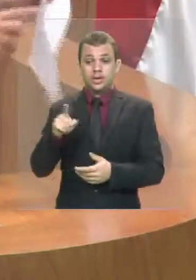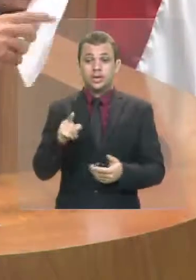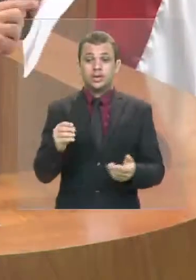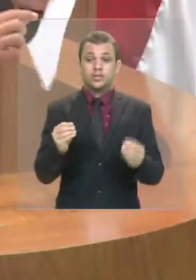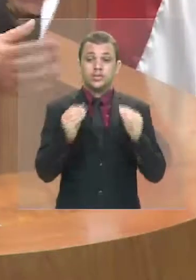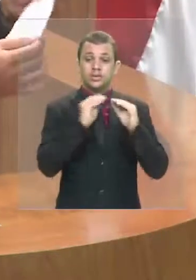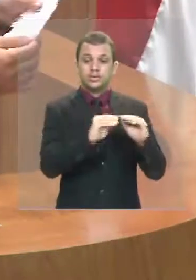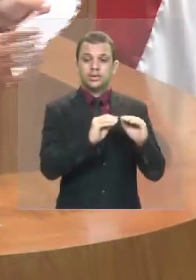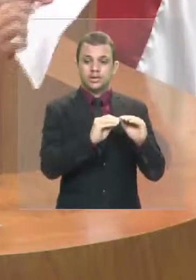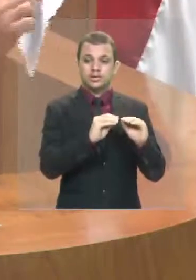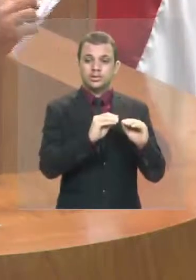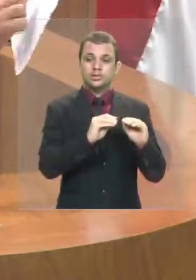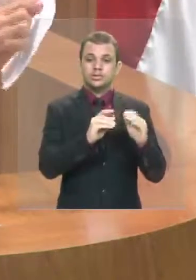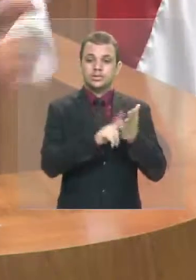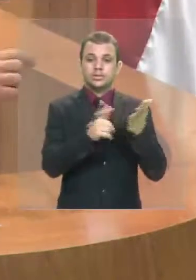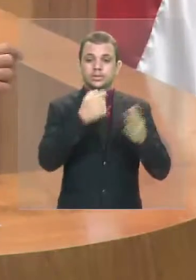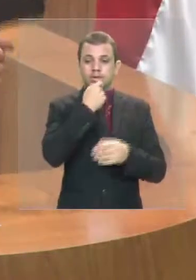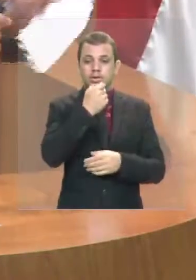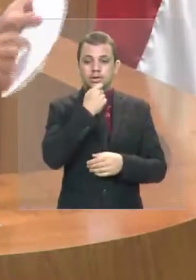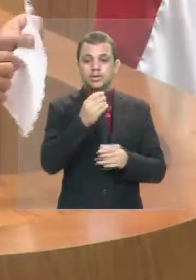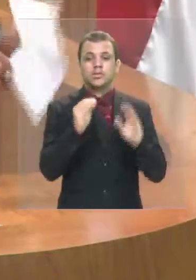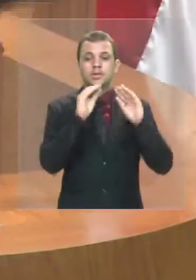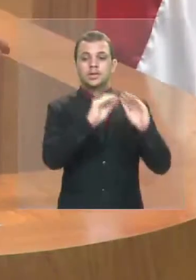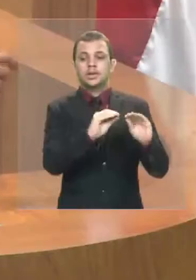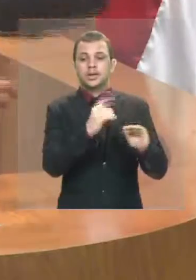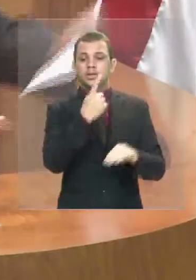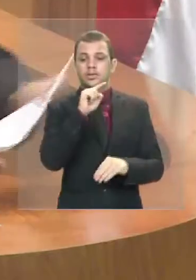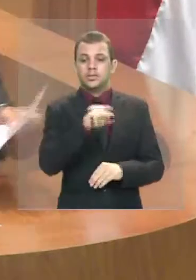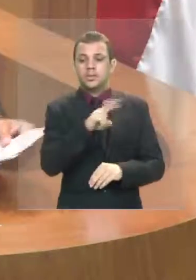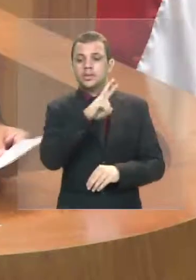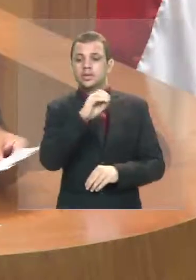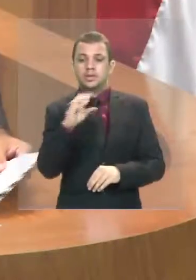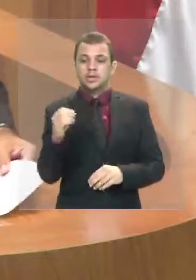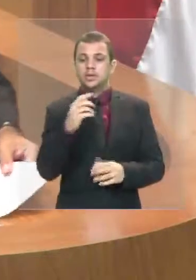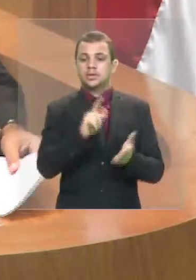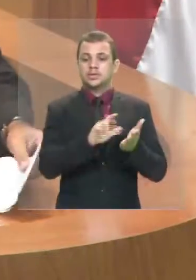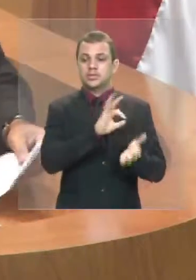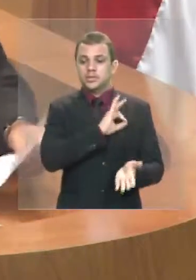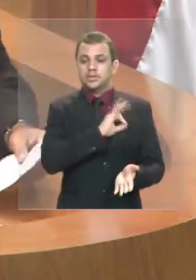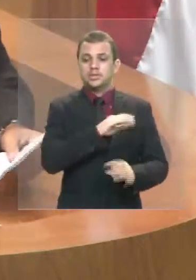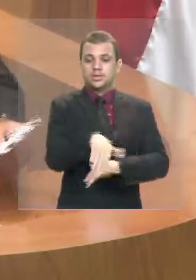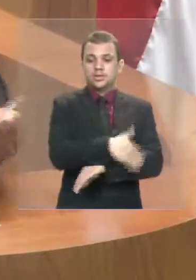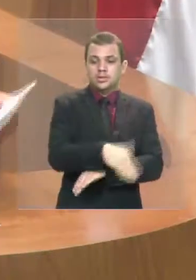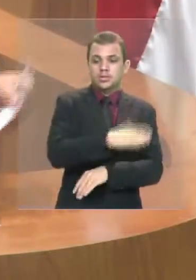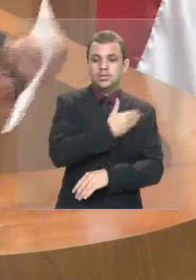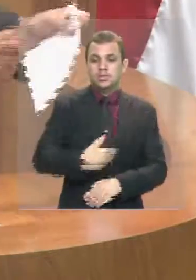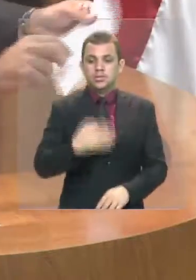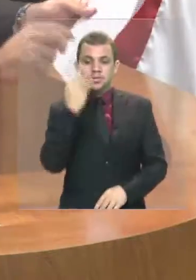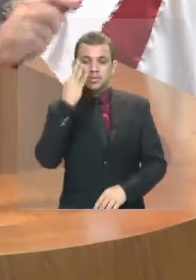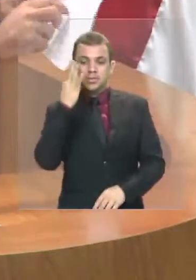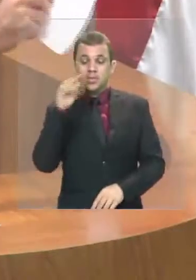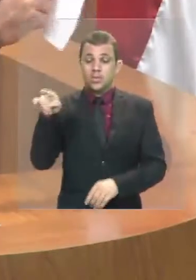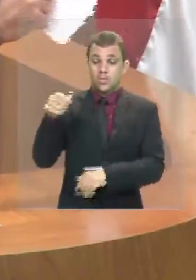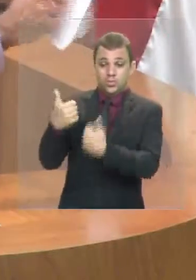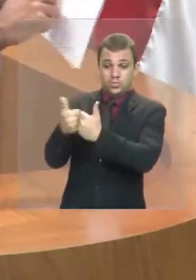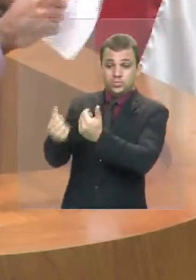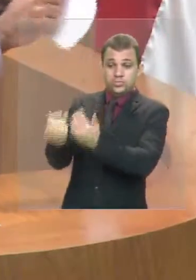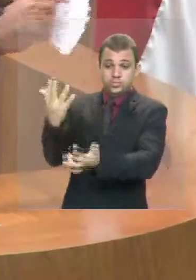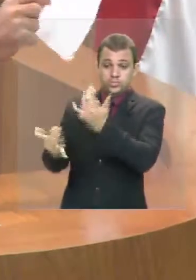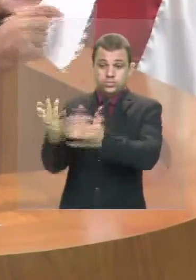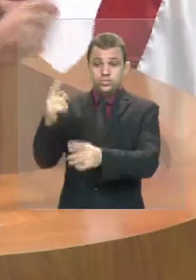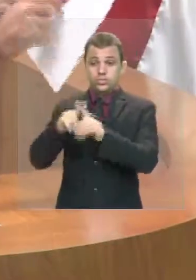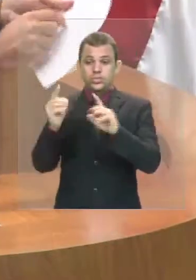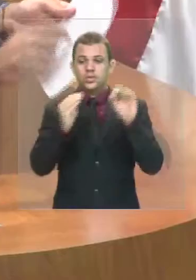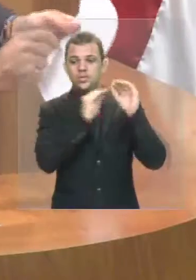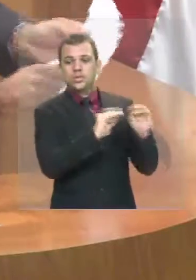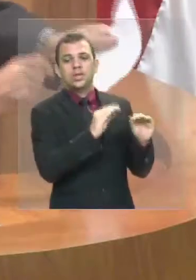colocando o banner. 1.500 policiais na rua. É o governador Flávio Dino. O ônibus pegando fogo. Aí bota lá. E a polícia